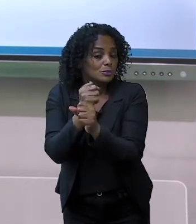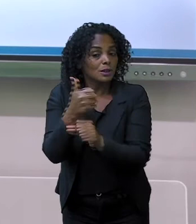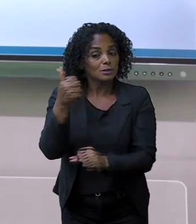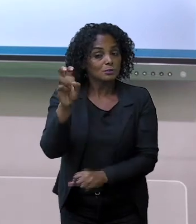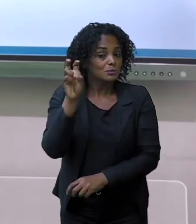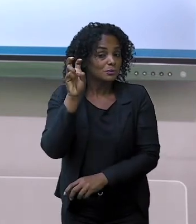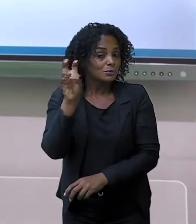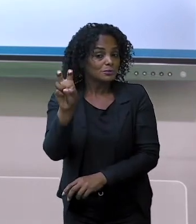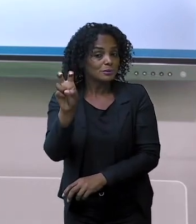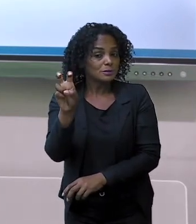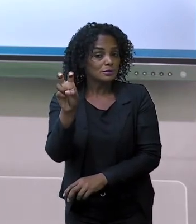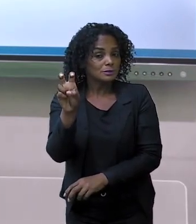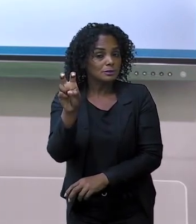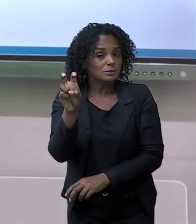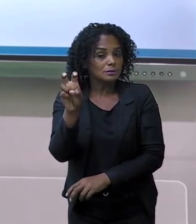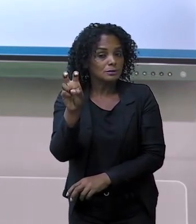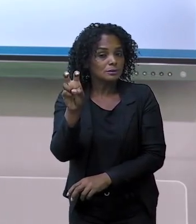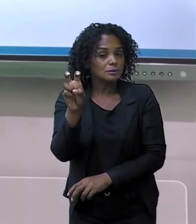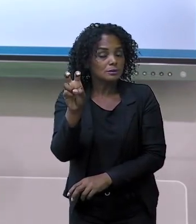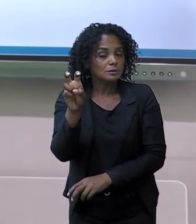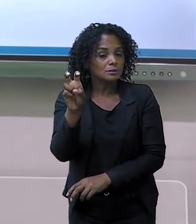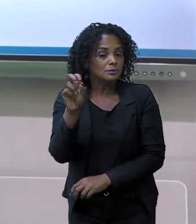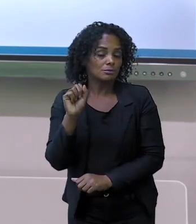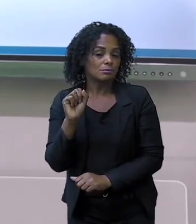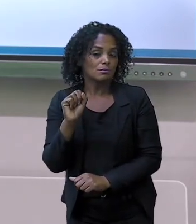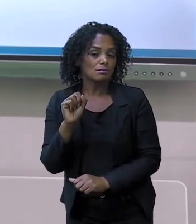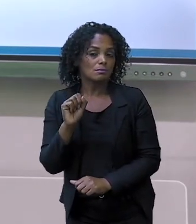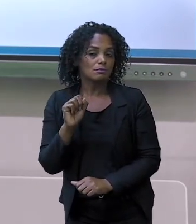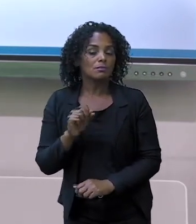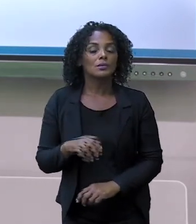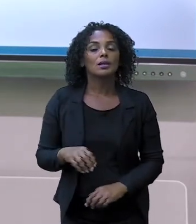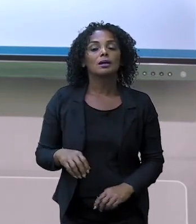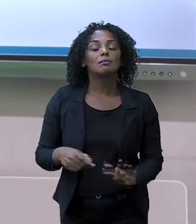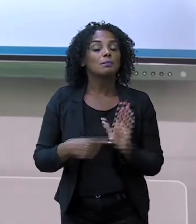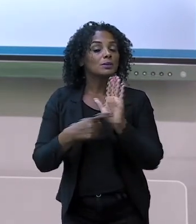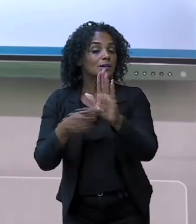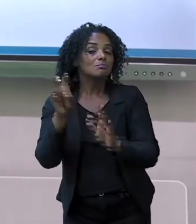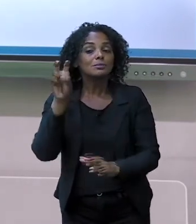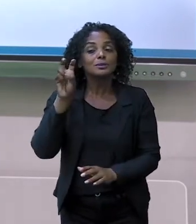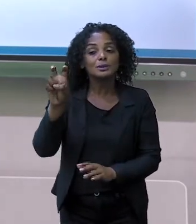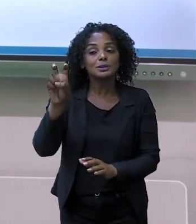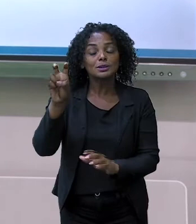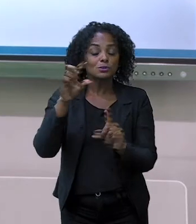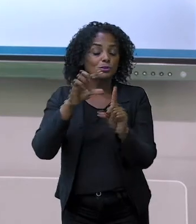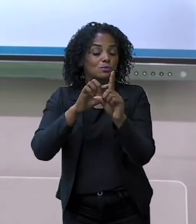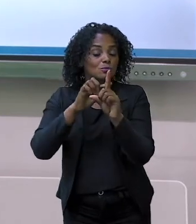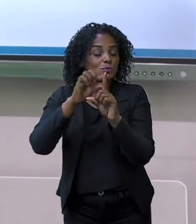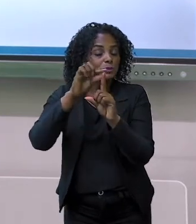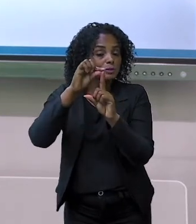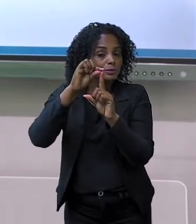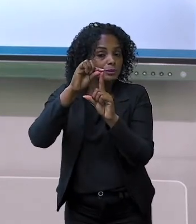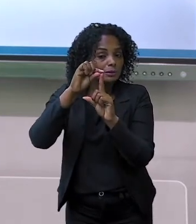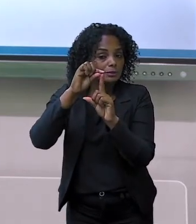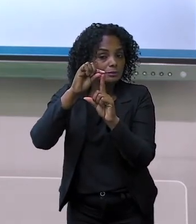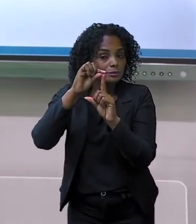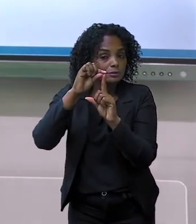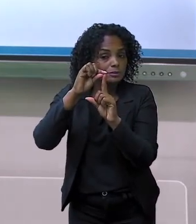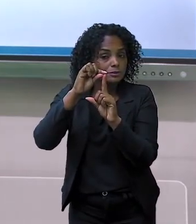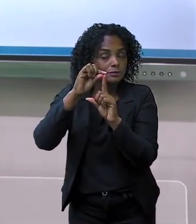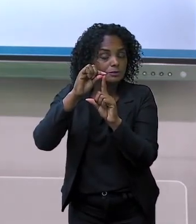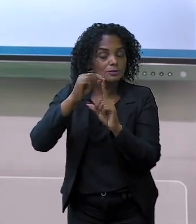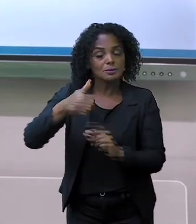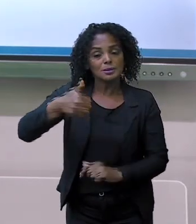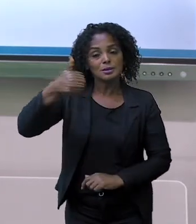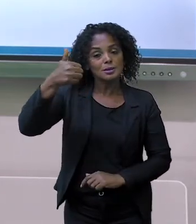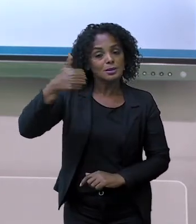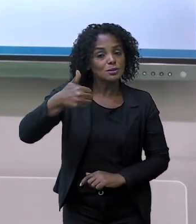Quinze, representando aqui, cinco unidades. Essas aqui, uma, duas, três, quatro, cinco. E uma